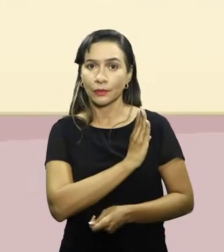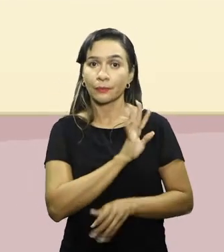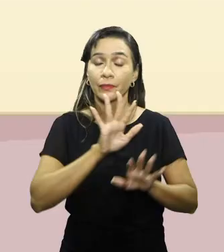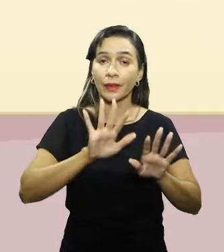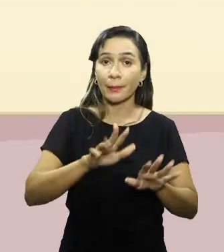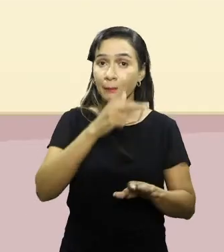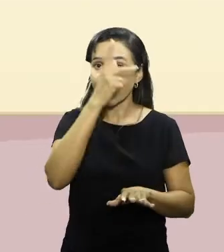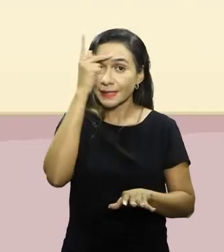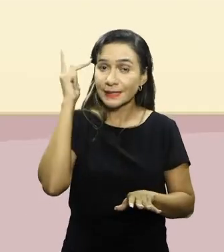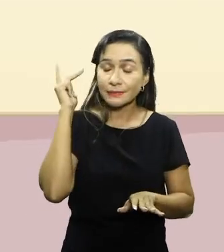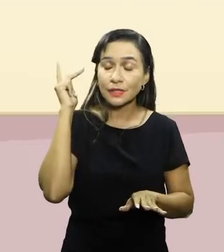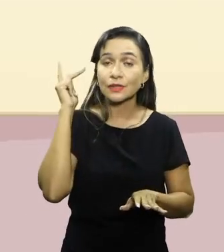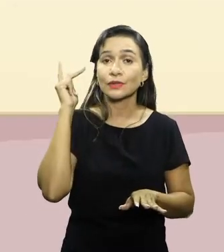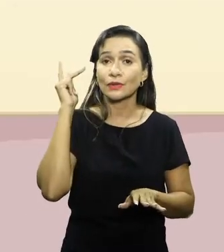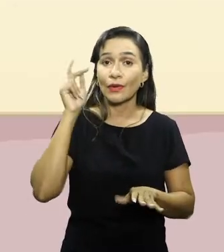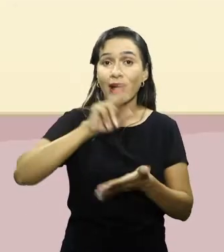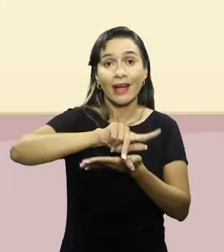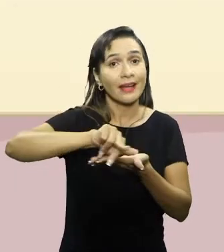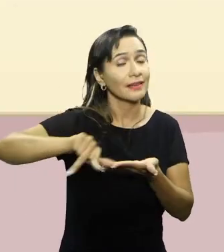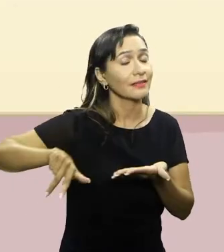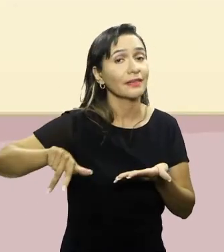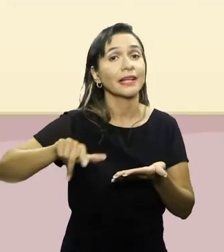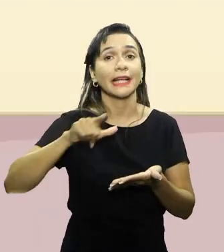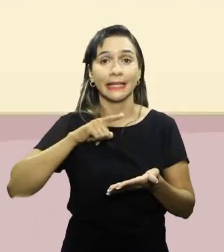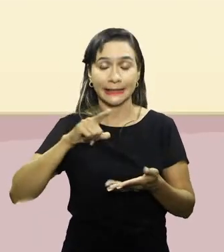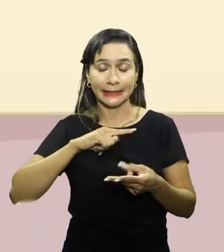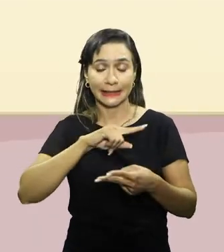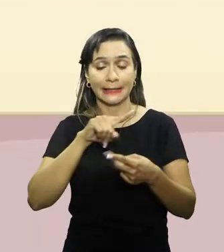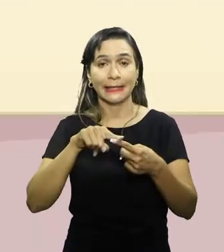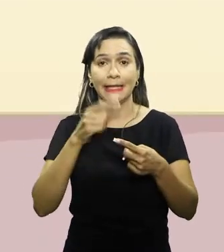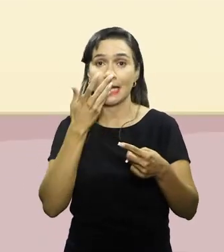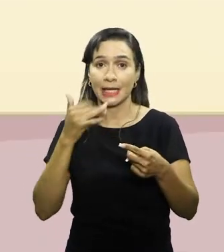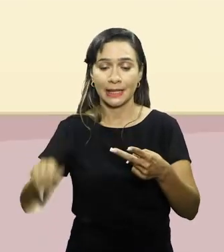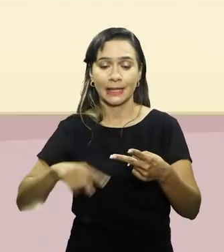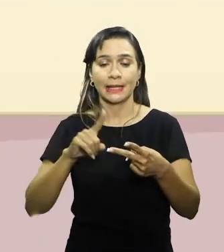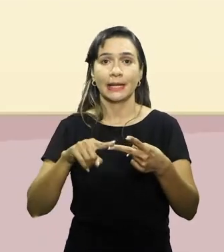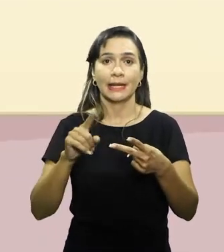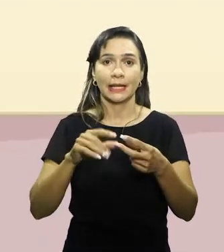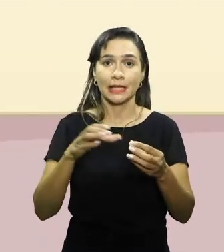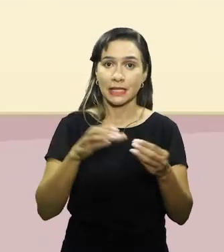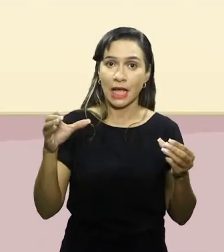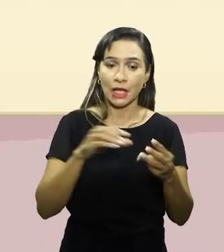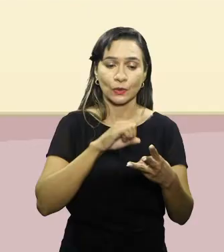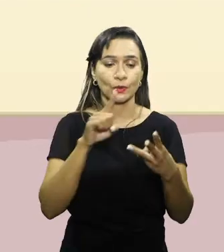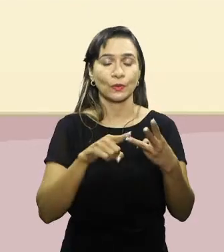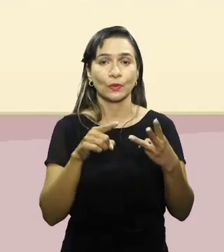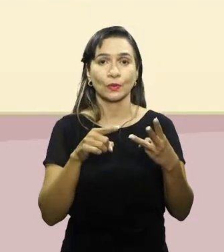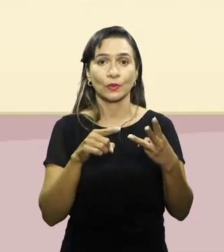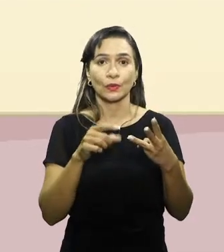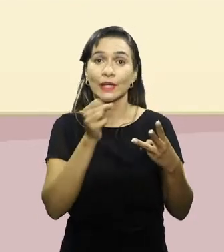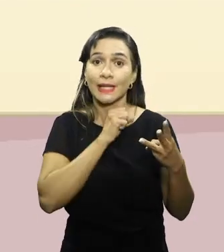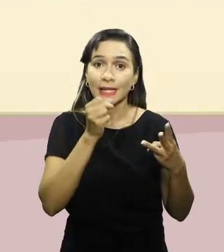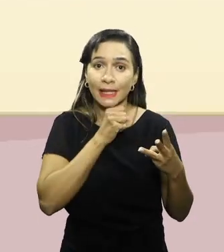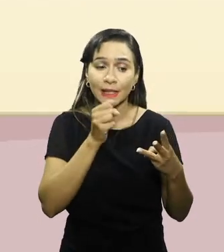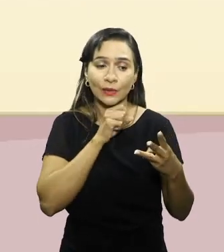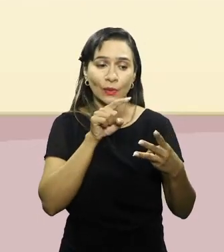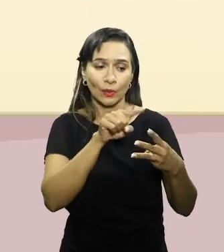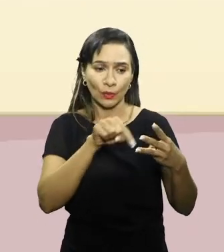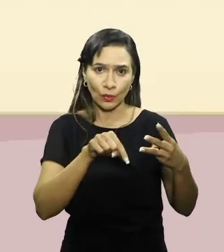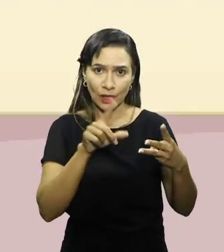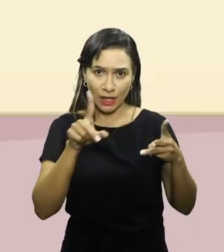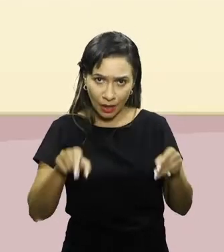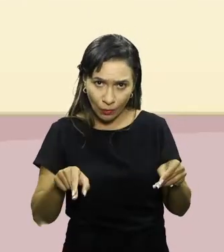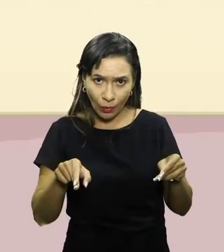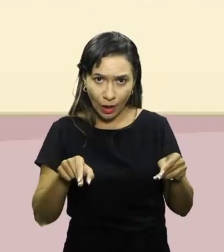público é diferente. Existem crianças, existem adultos e existem idosos. Será que é a mesma coisa? Não, é